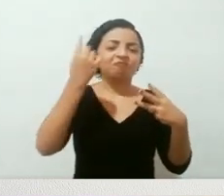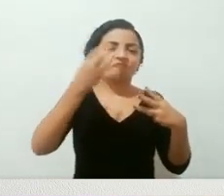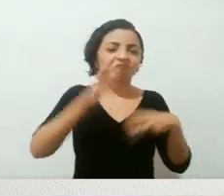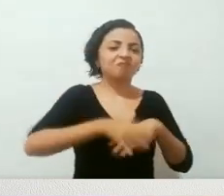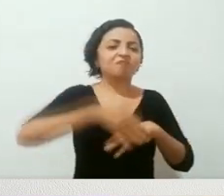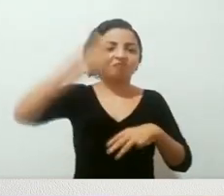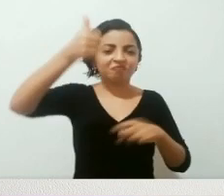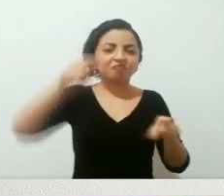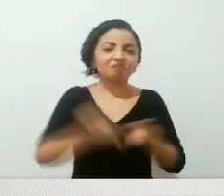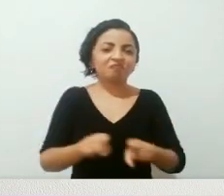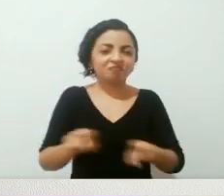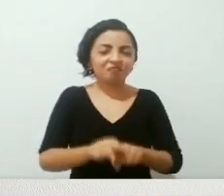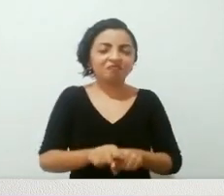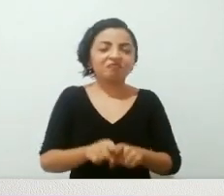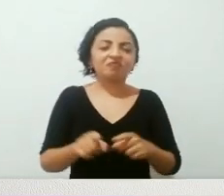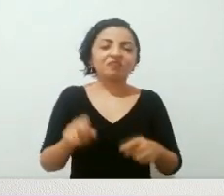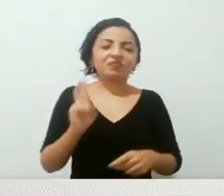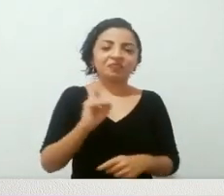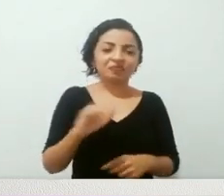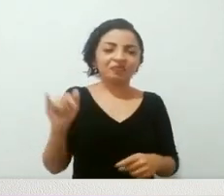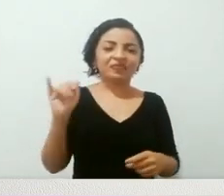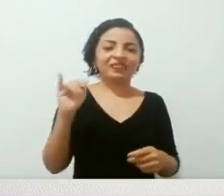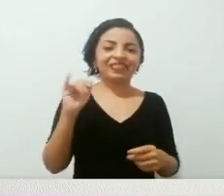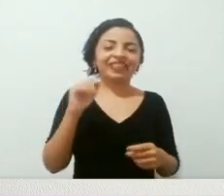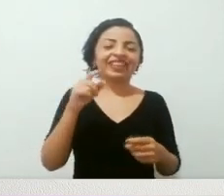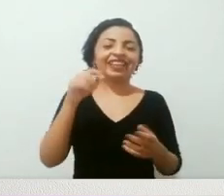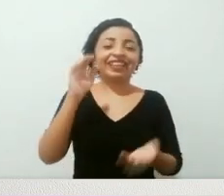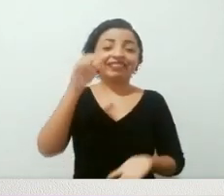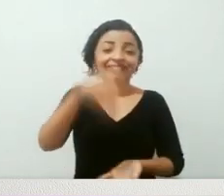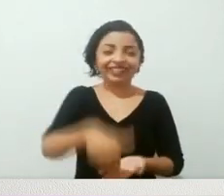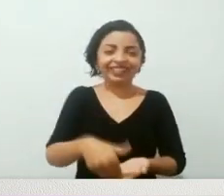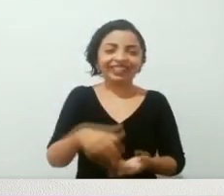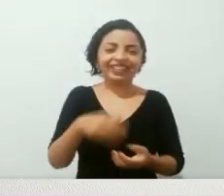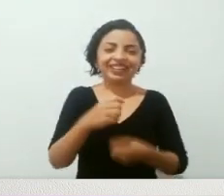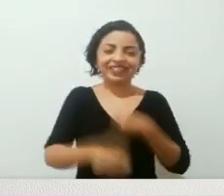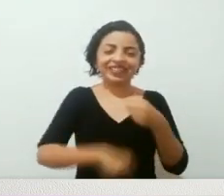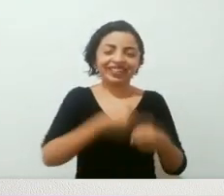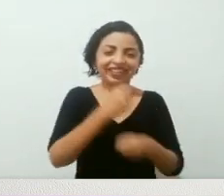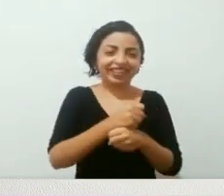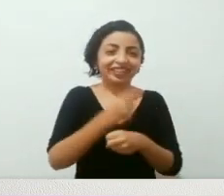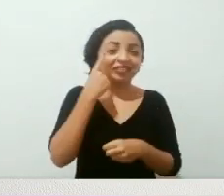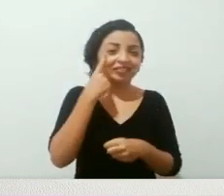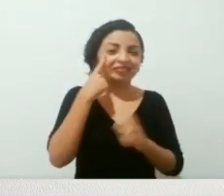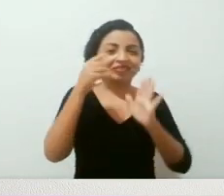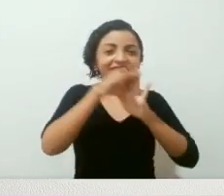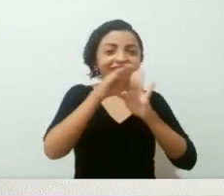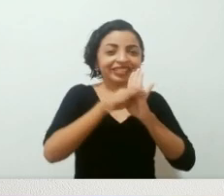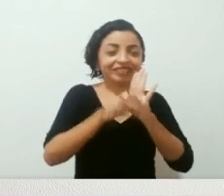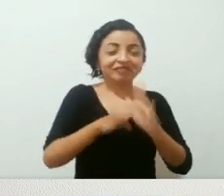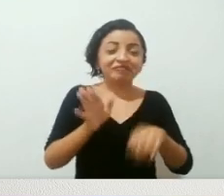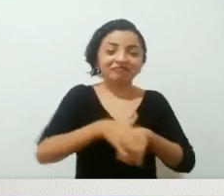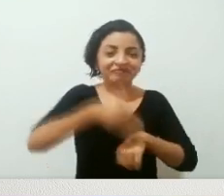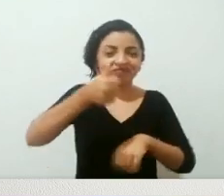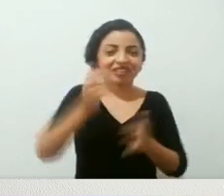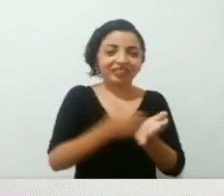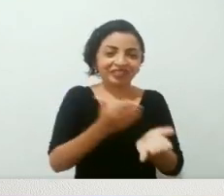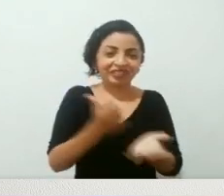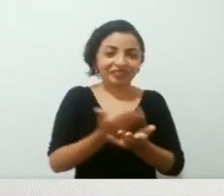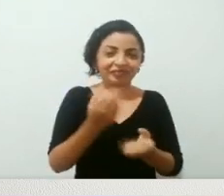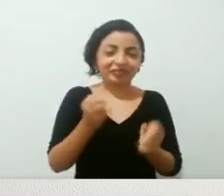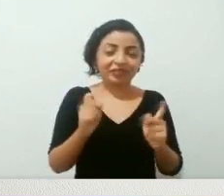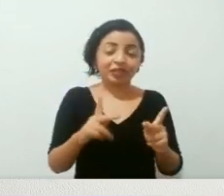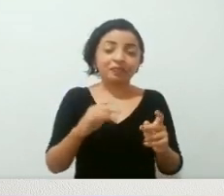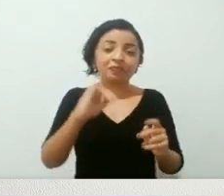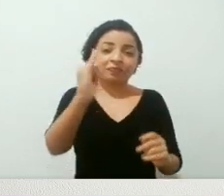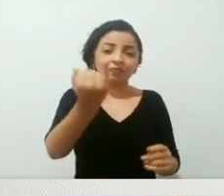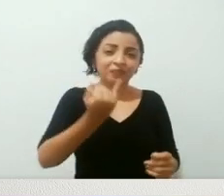que certamente, estarão, no ranking do final do ano, que eu faço todos os anos, me conta, aí, se